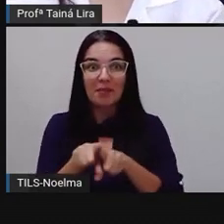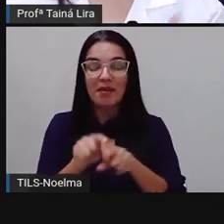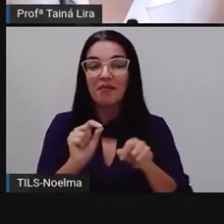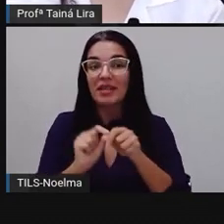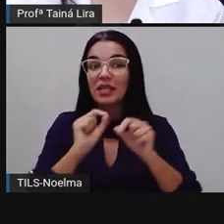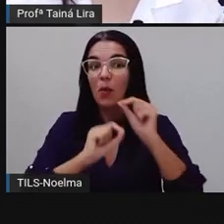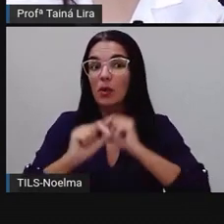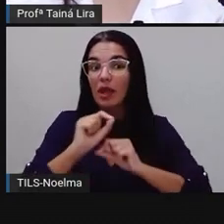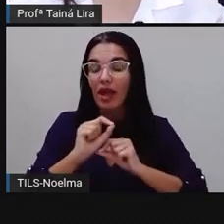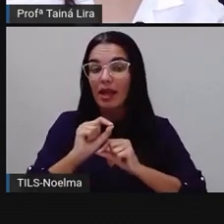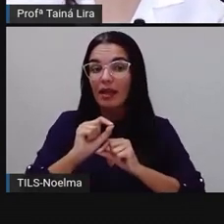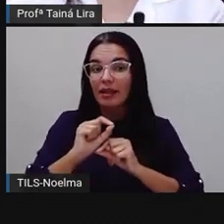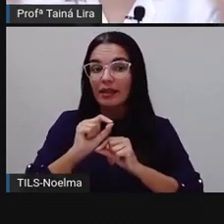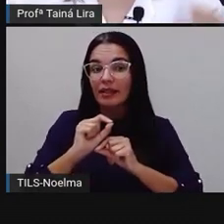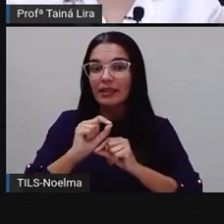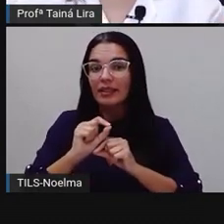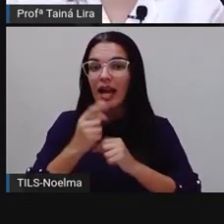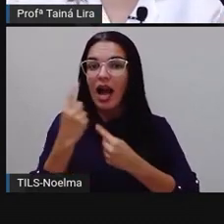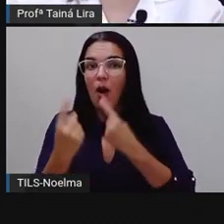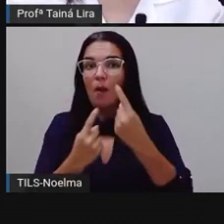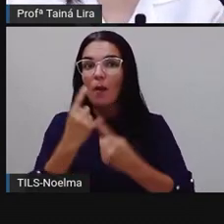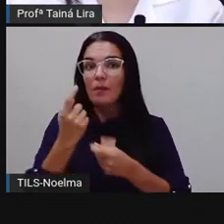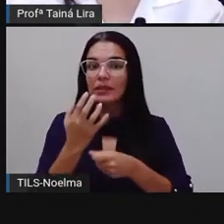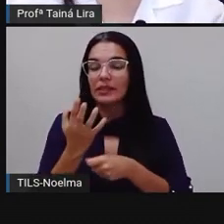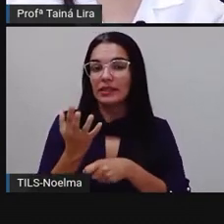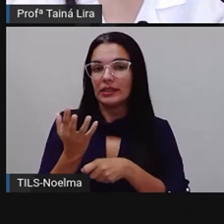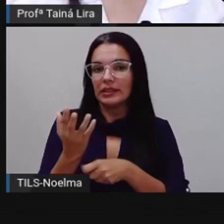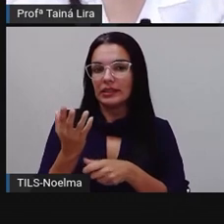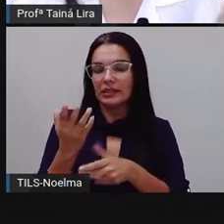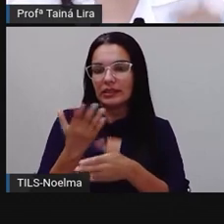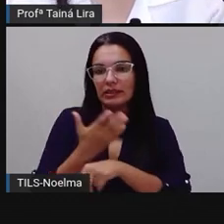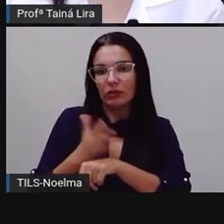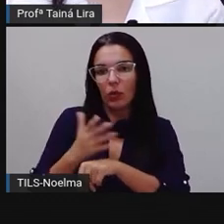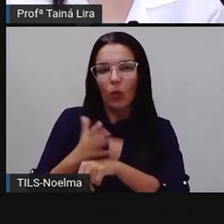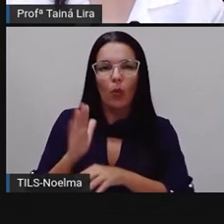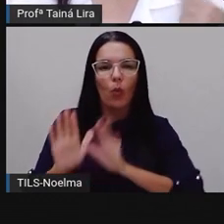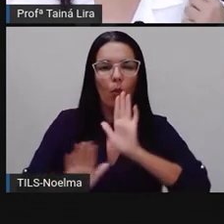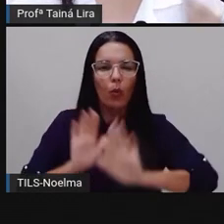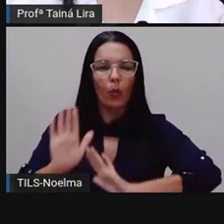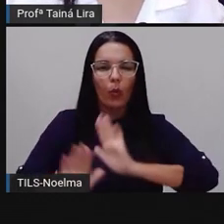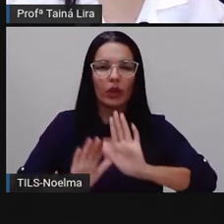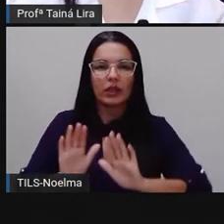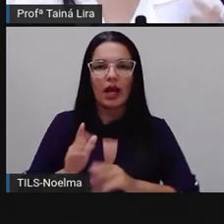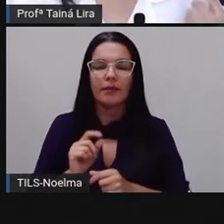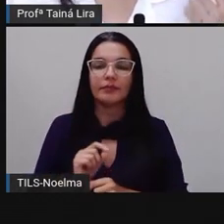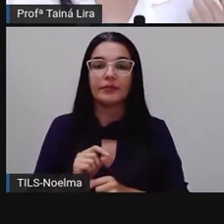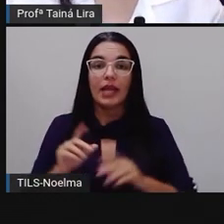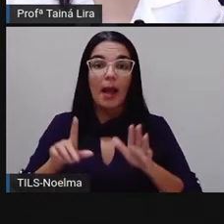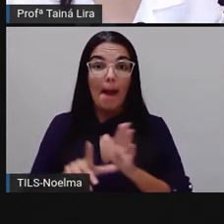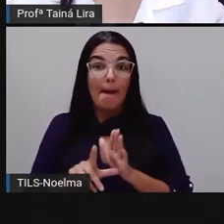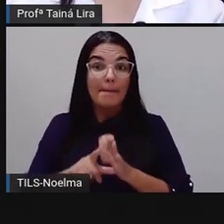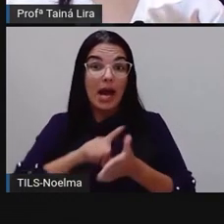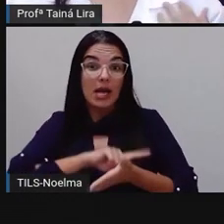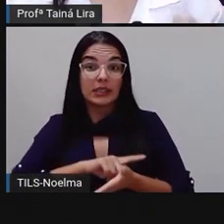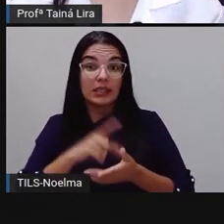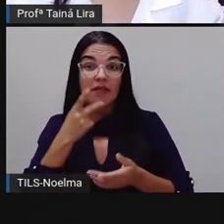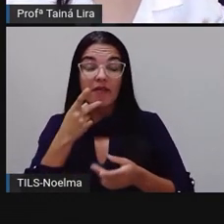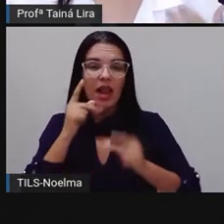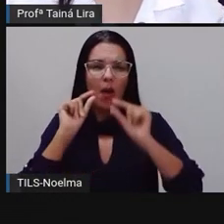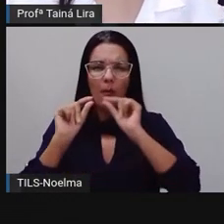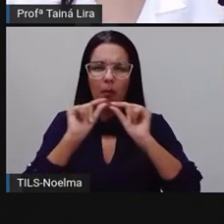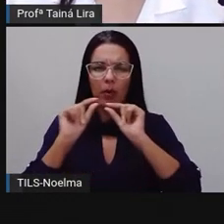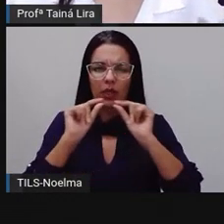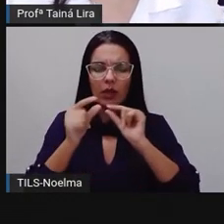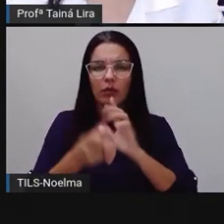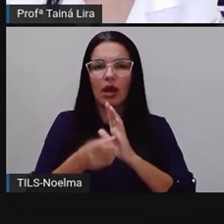para tratar doenças? É o que nós vamos ver hoje, tá bom? Mas antes, olha lá, a gente vai fazer uma retomada aí sobre